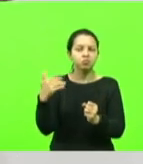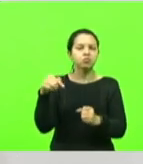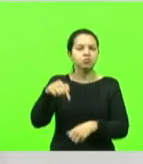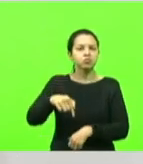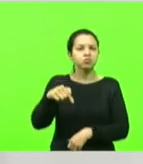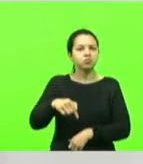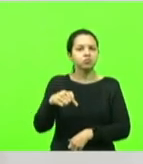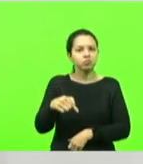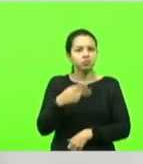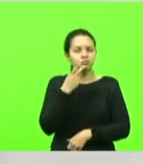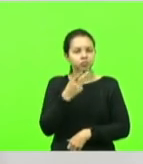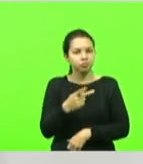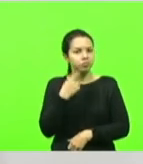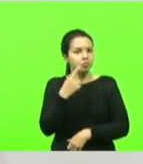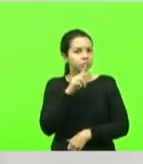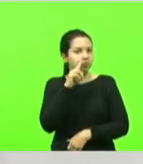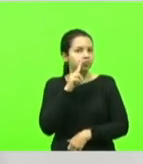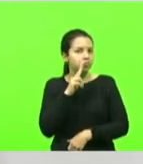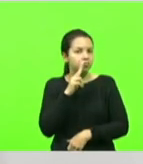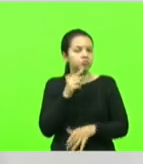Ivan, está aqui o bloqueio.